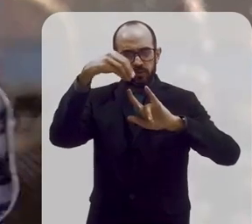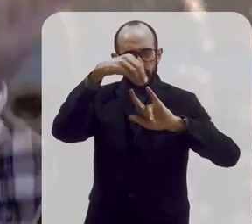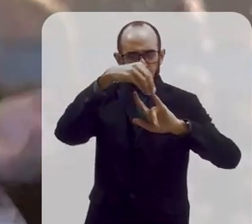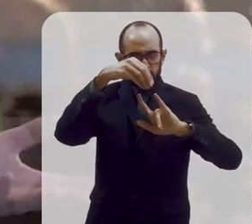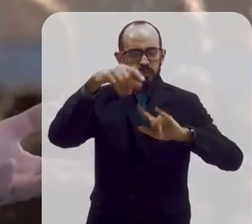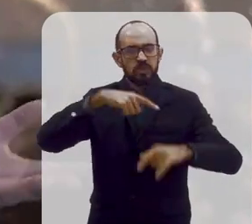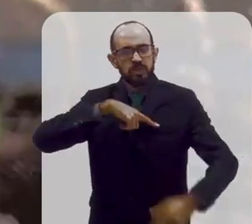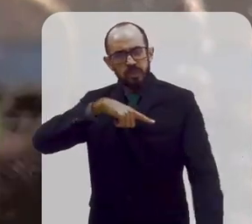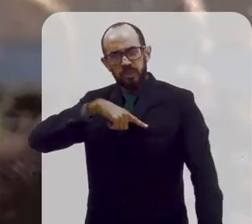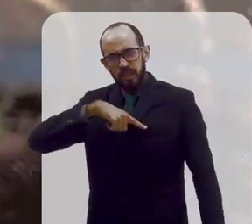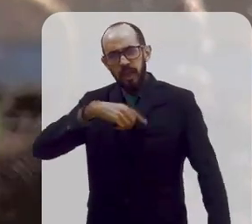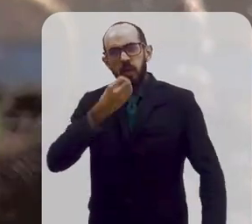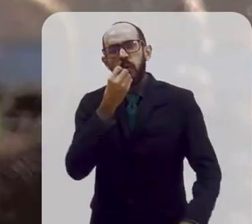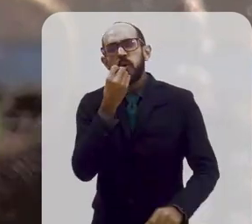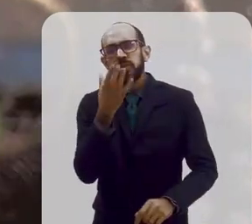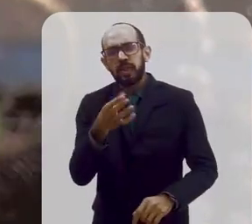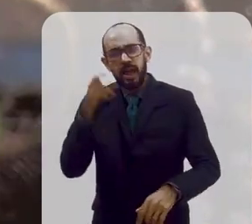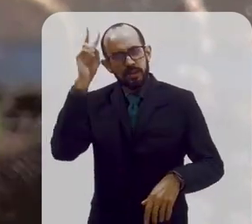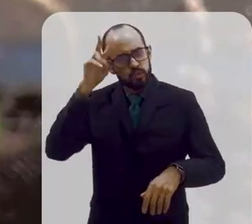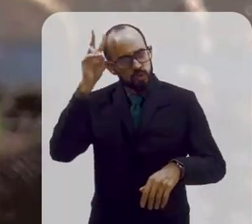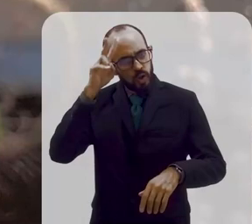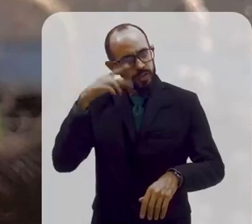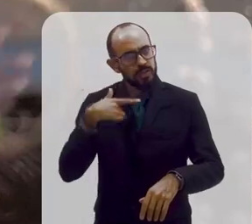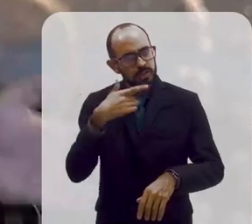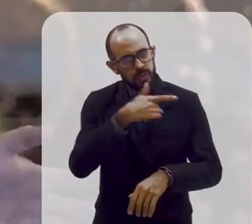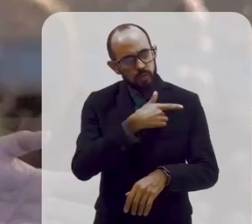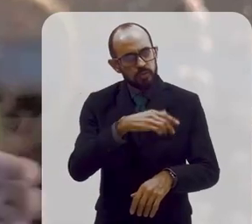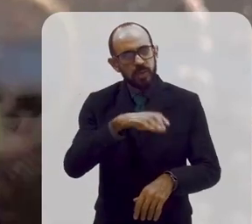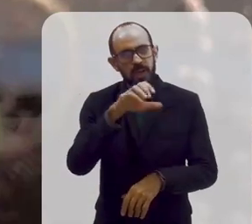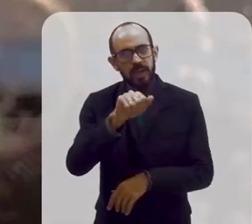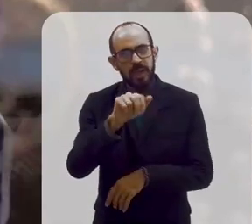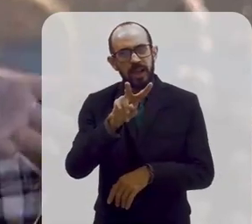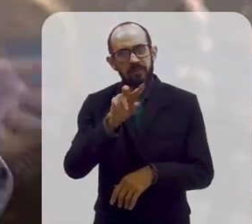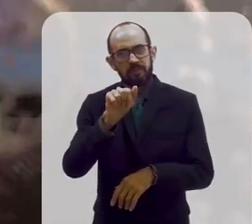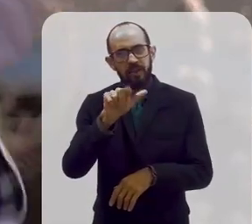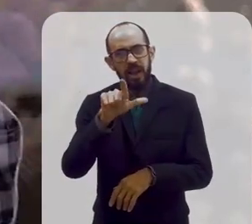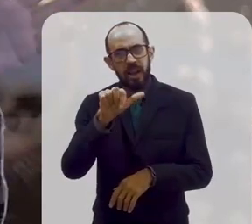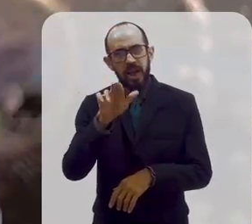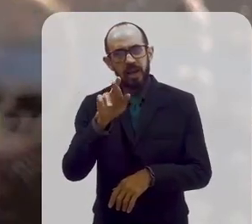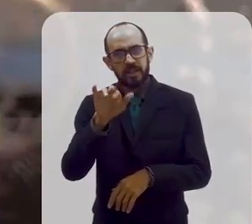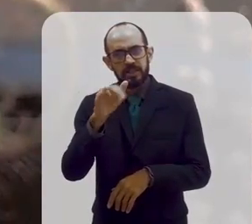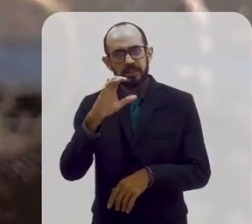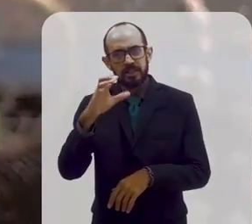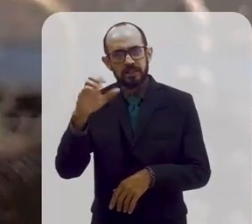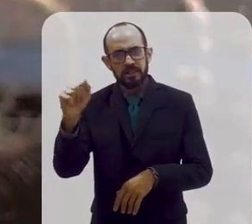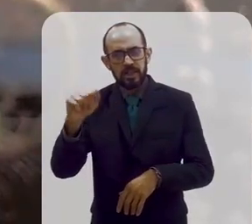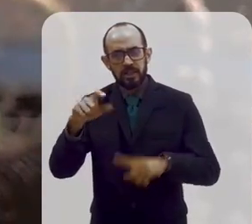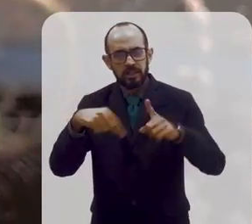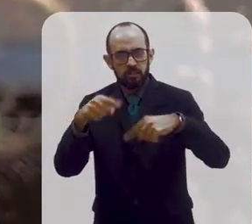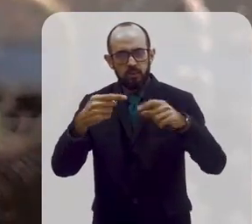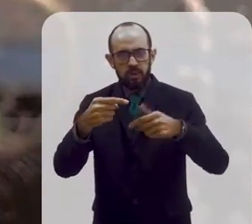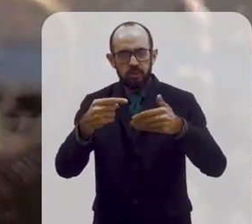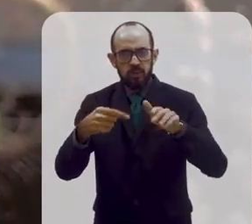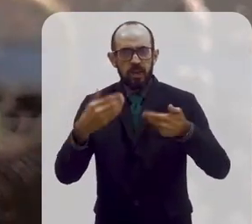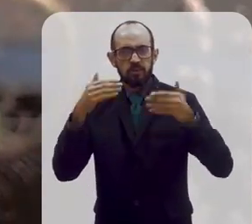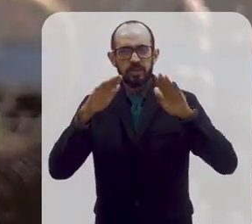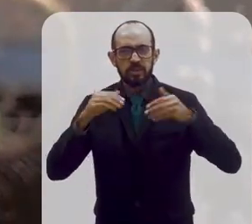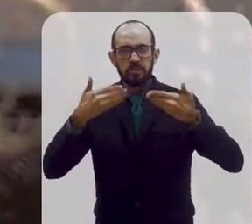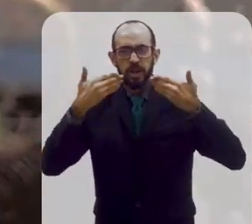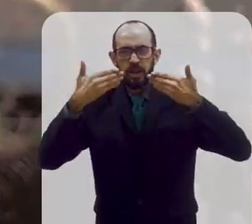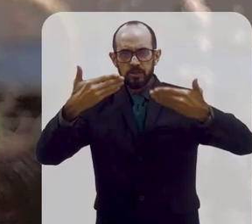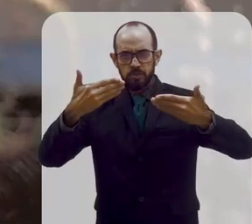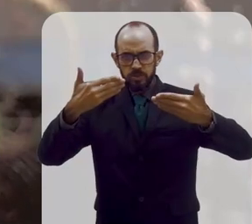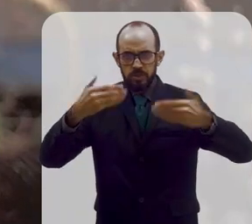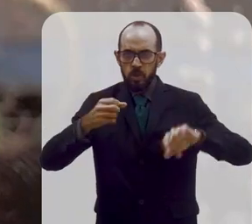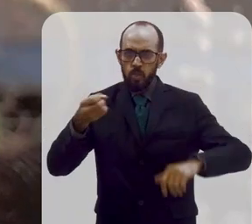exposições que contam a história da saúde e da ciência lá dentro. E a Cavalarissa, que já já vai inaugurar uma exposição nova, também